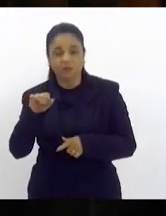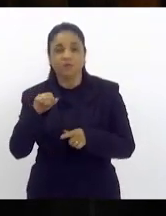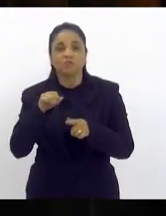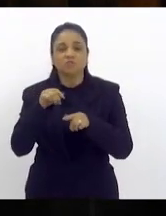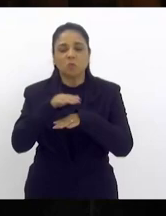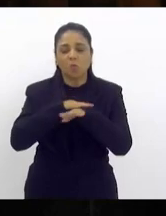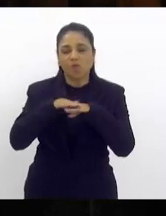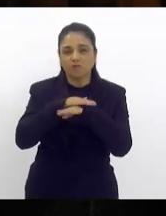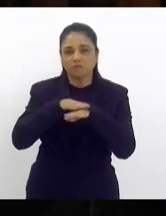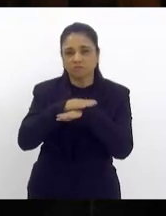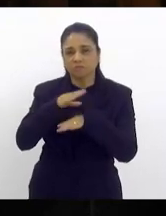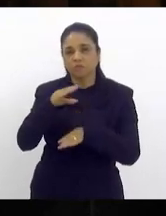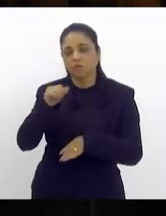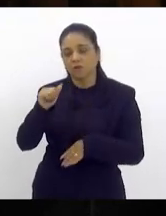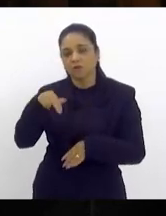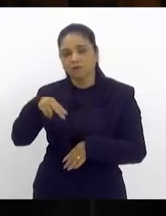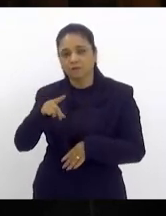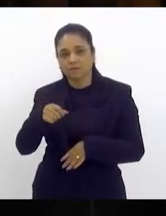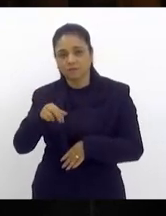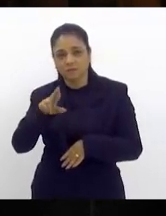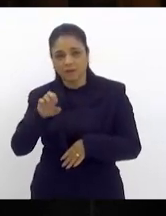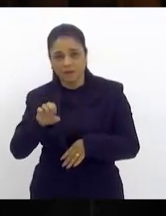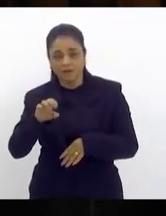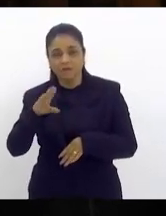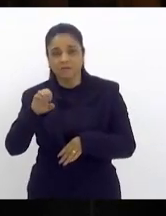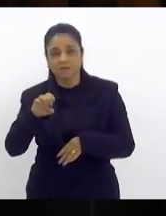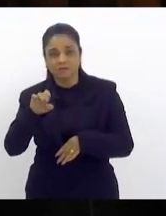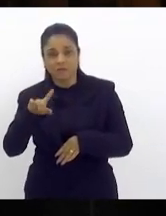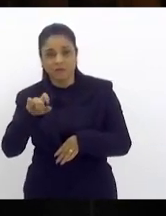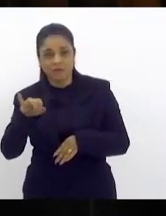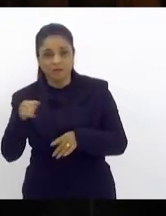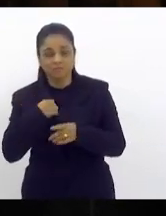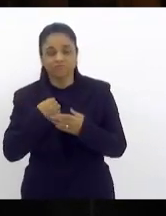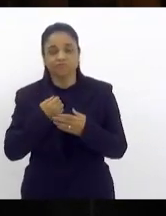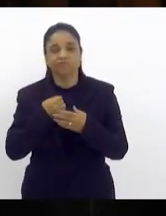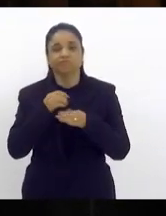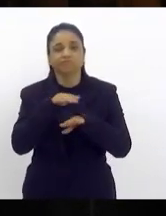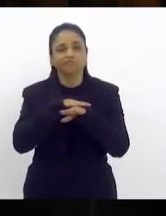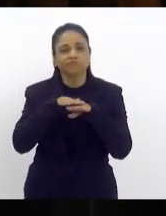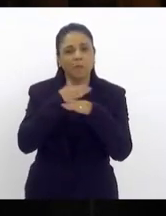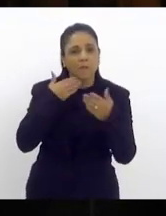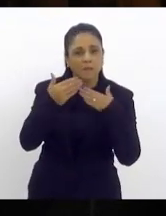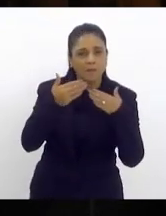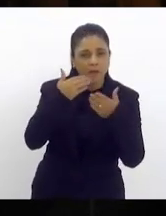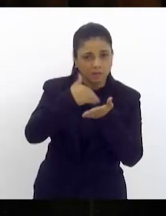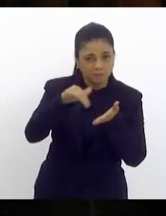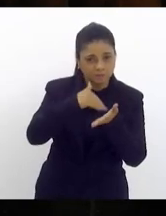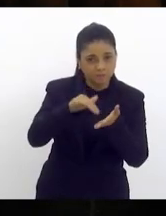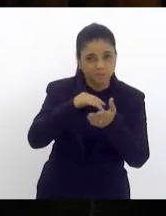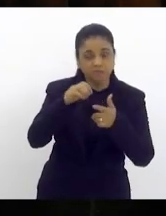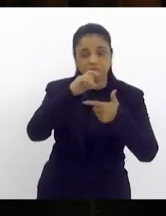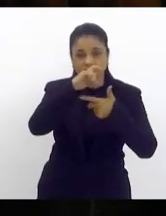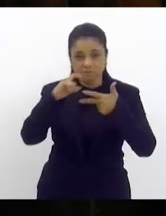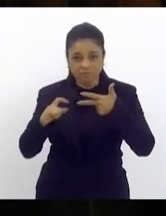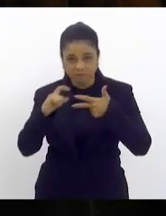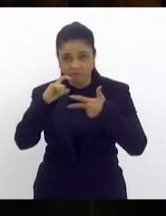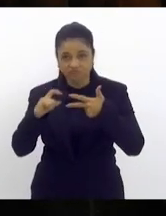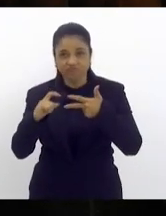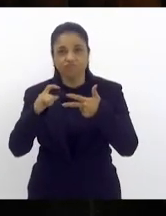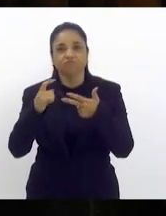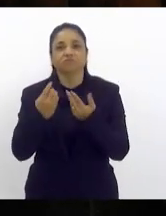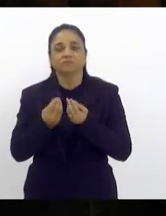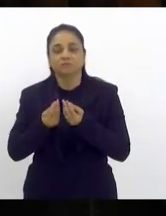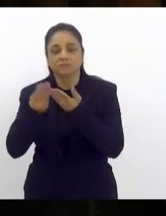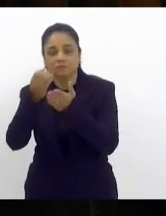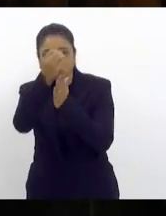Siciliano secretário executivo entregamos um ofício informando esse déficit habitacional no